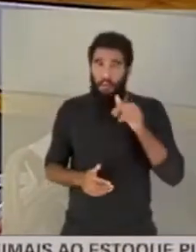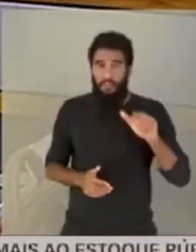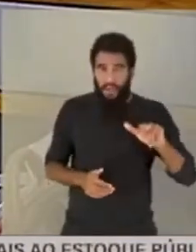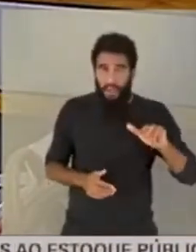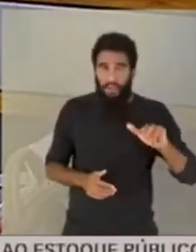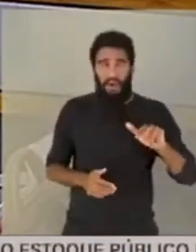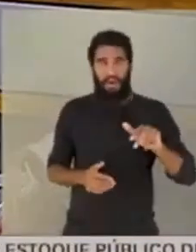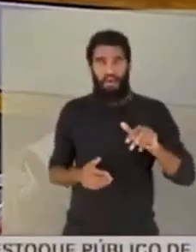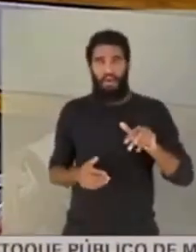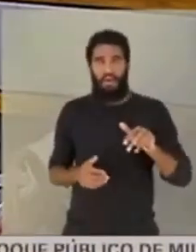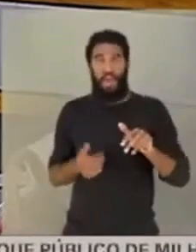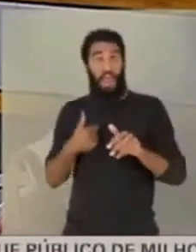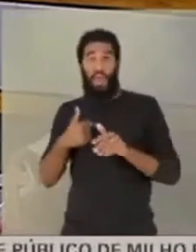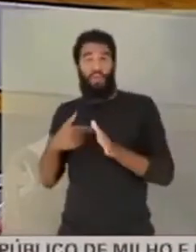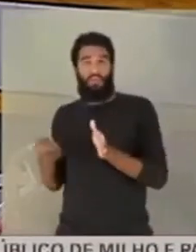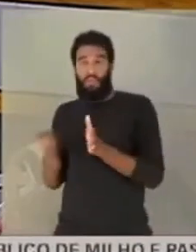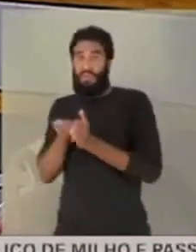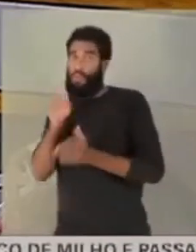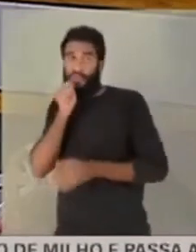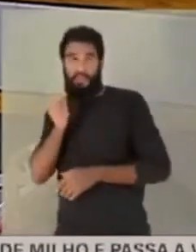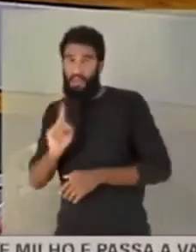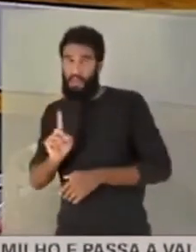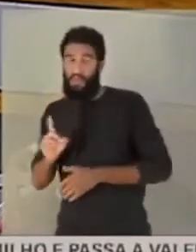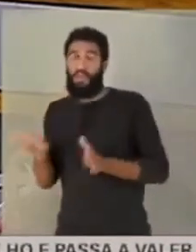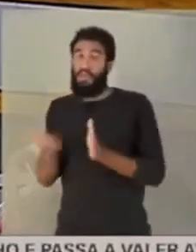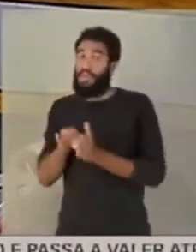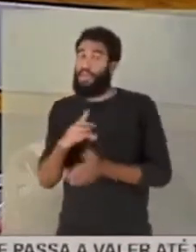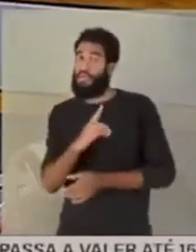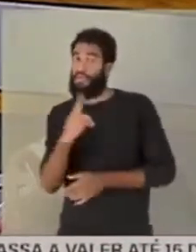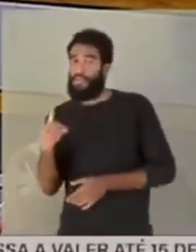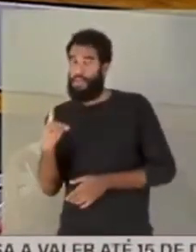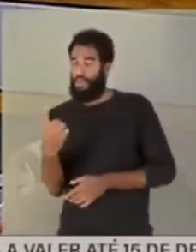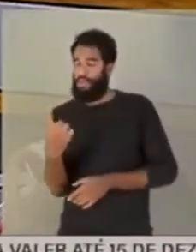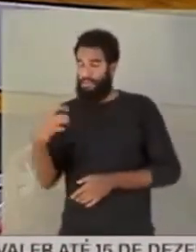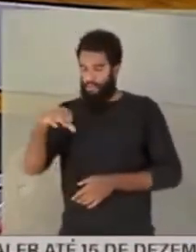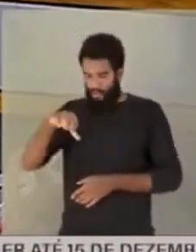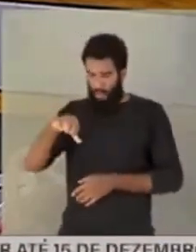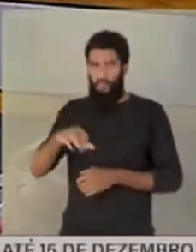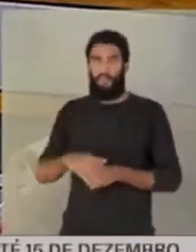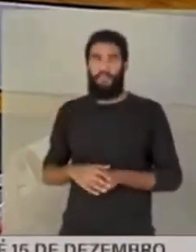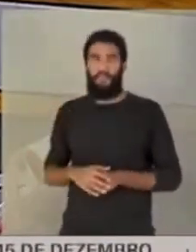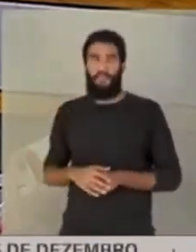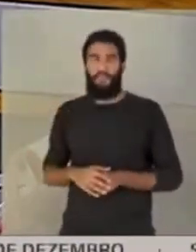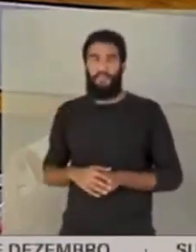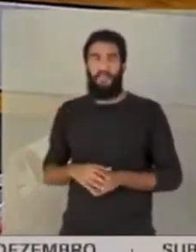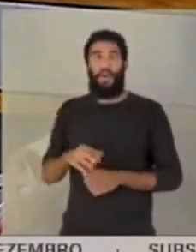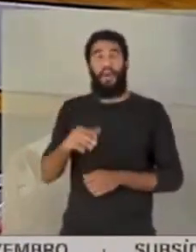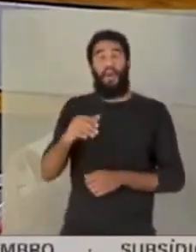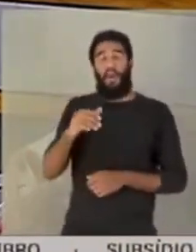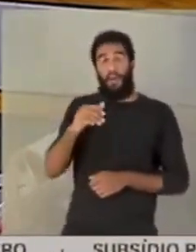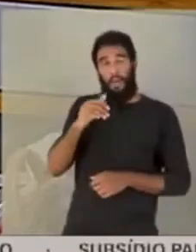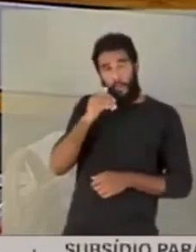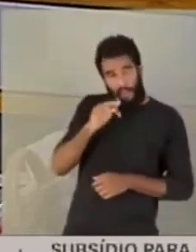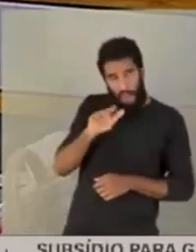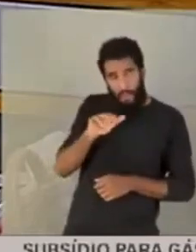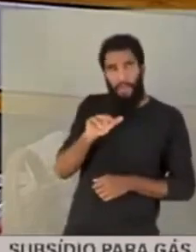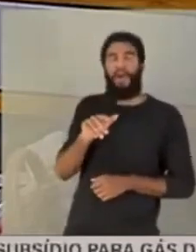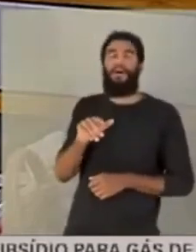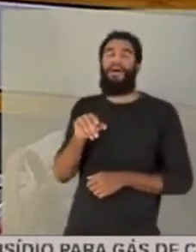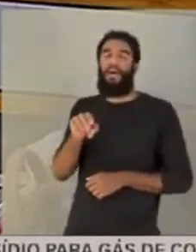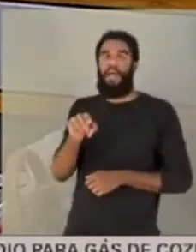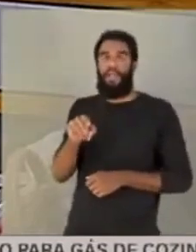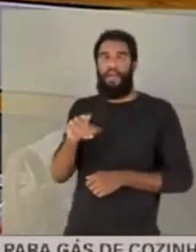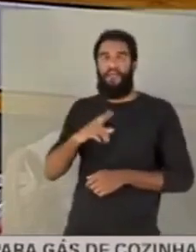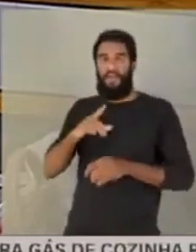eu ainda não tinha chegado, né? Eu só cheguei no dia 19. Minha irmã fez a chamada de vídeo com a Prevent Senior, aquela telemedicina.